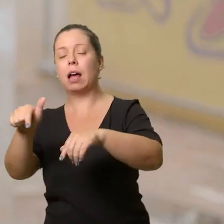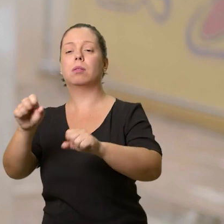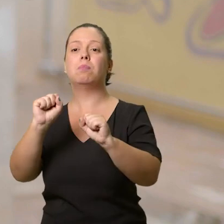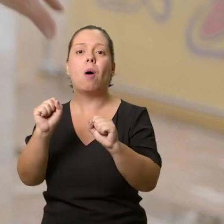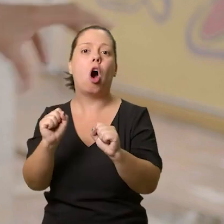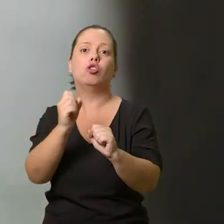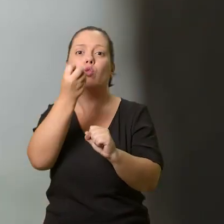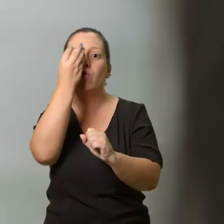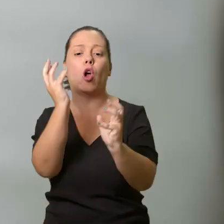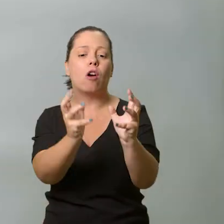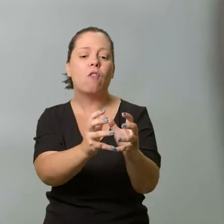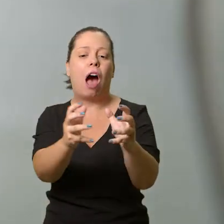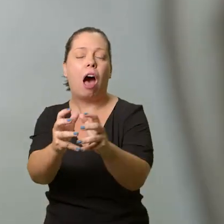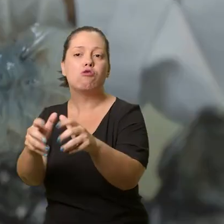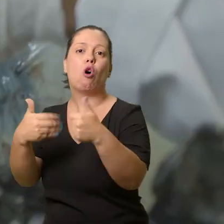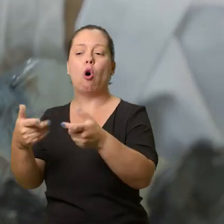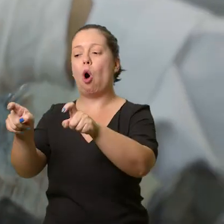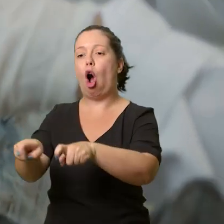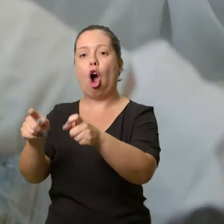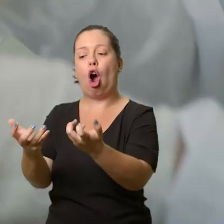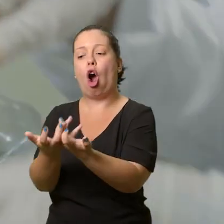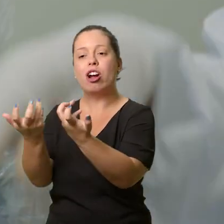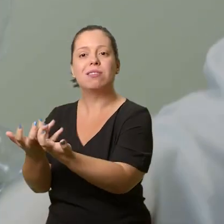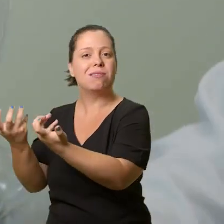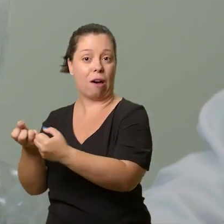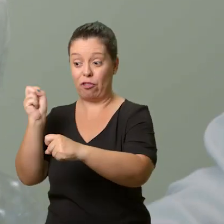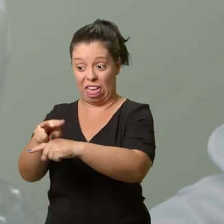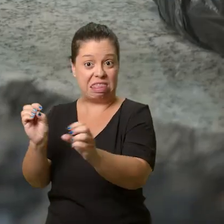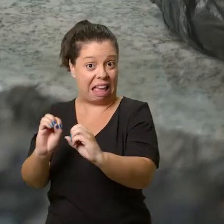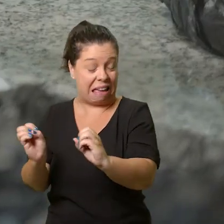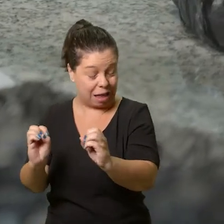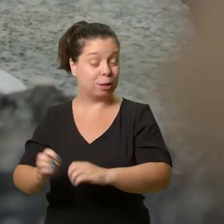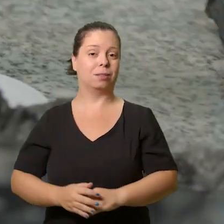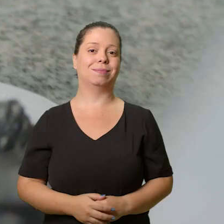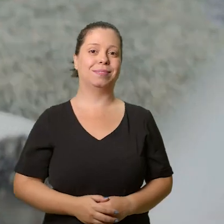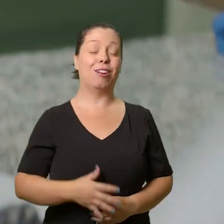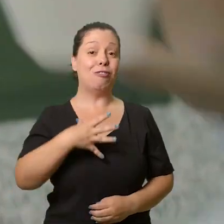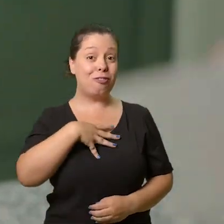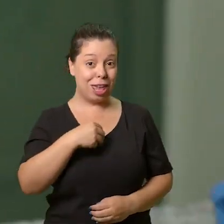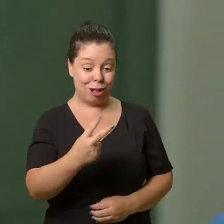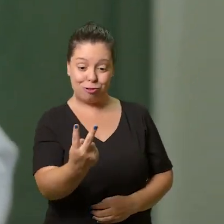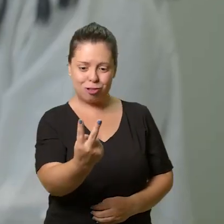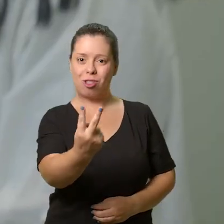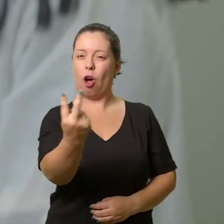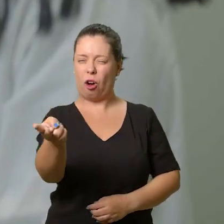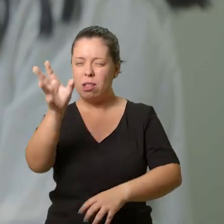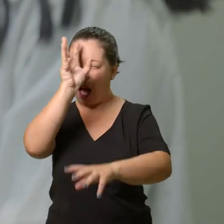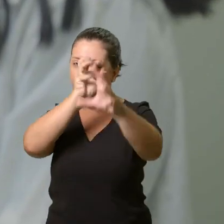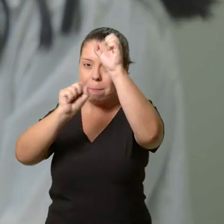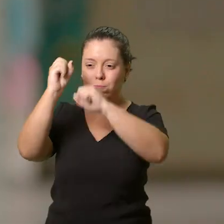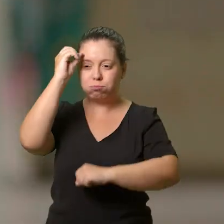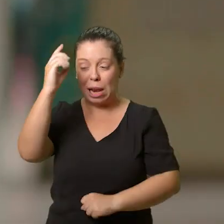para reformar vasos de flores ou a pequena horta orgânica. Os meus filhos, com a teoria que